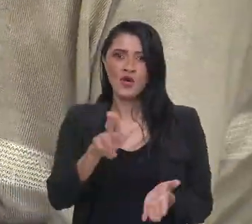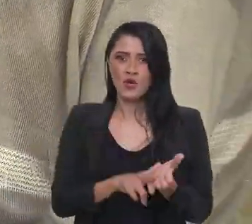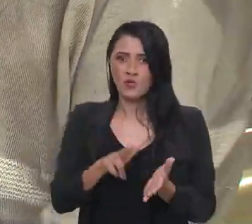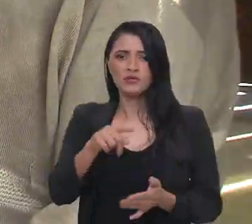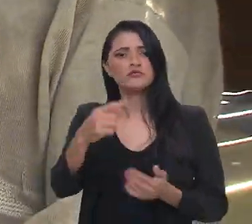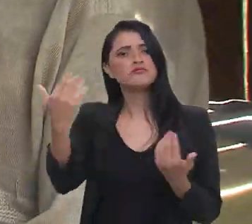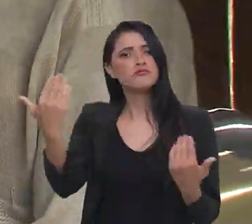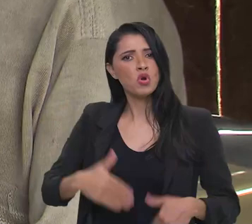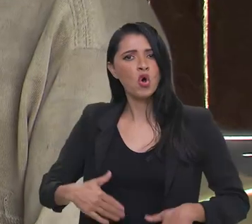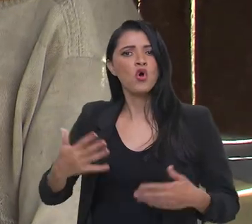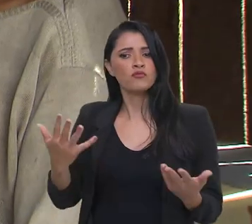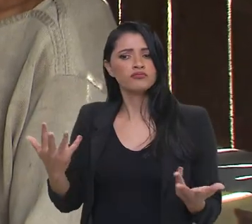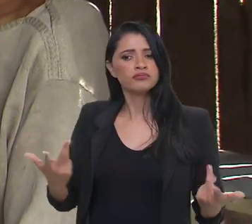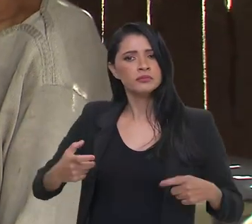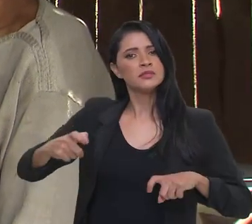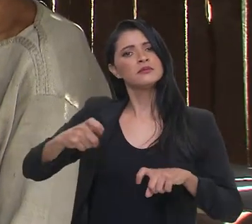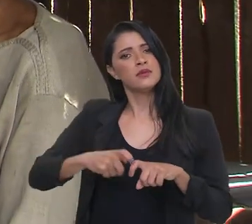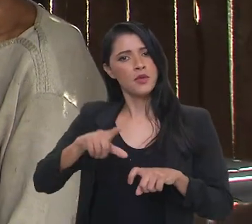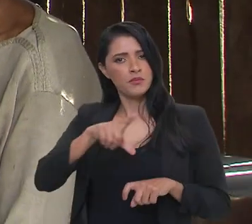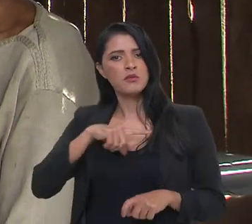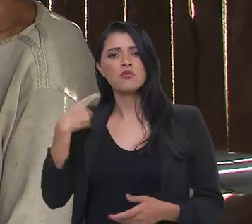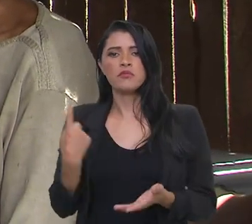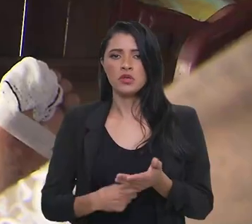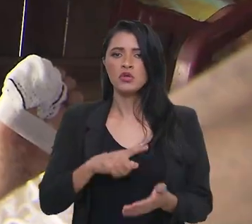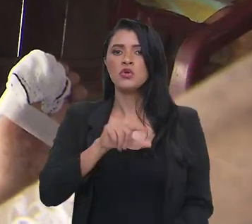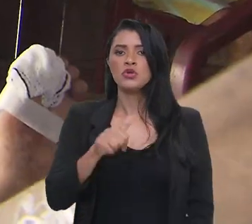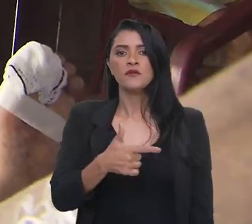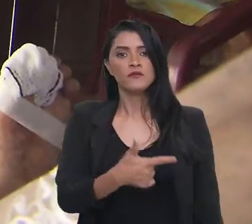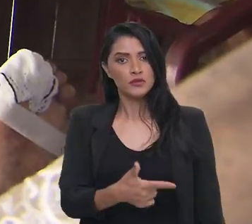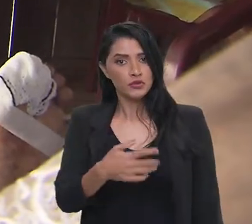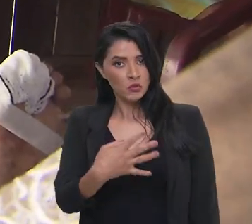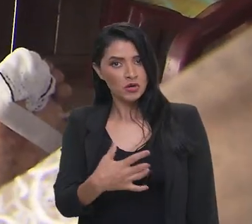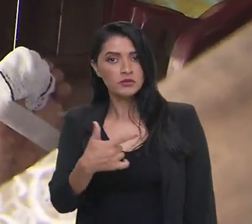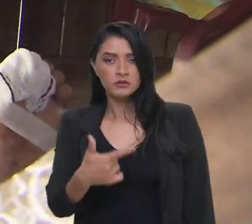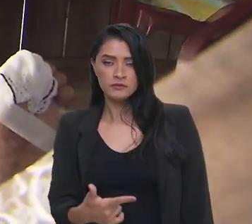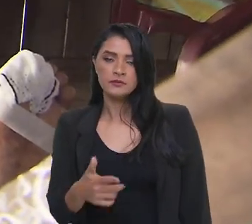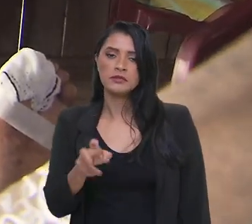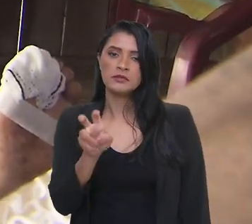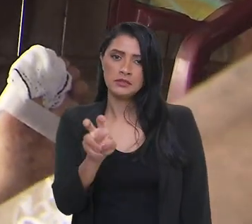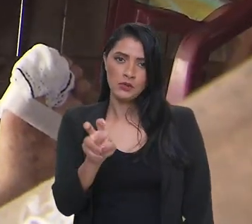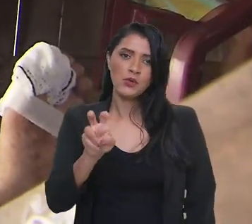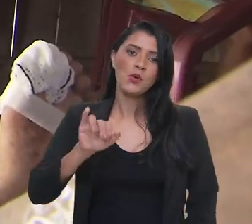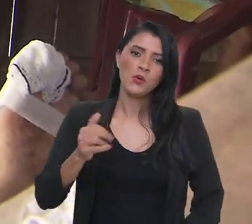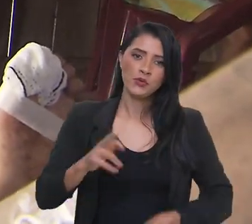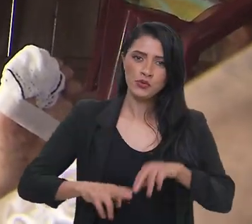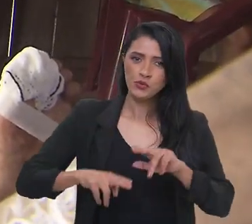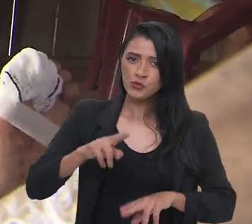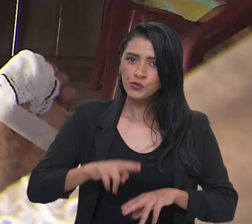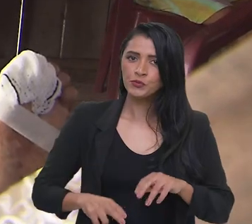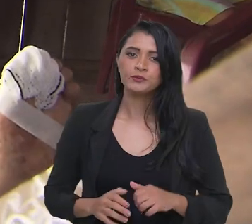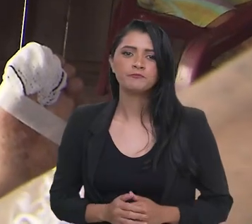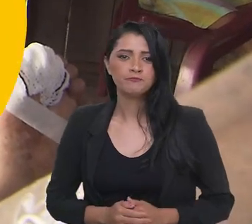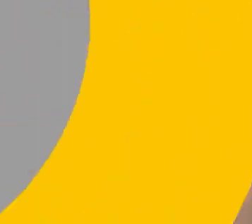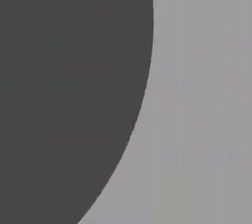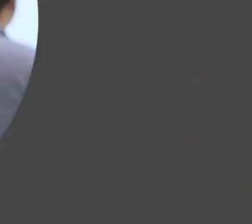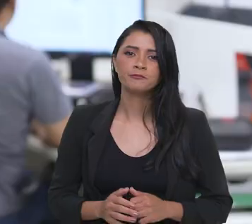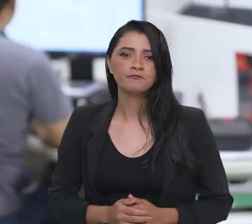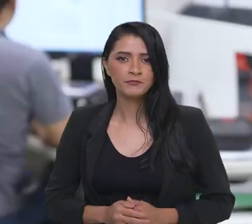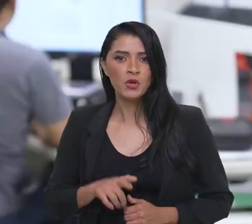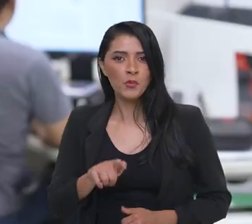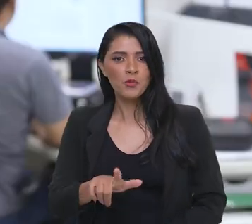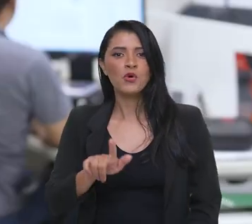REVALIDA. A prova de habilidades clínicas está marcada para os dias 24 e 25 de junho.